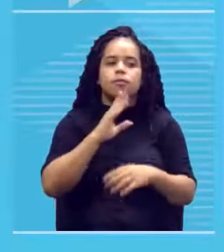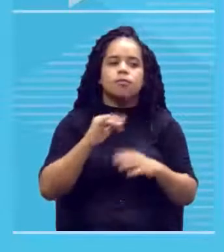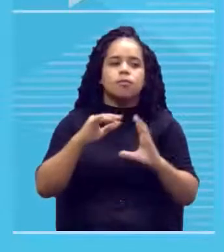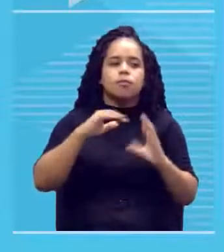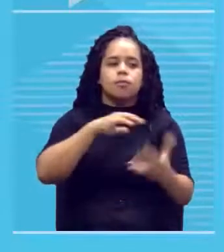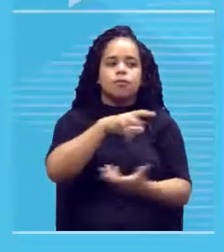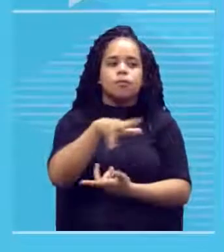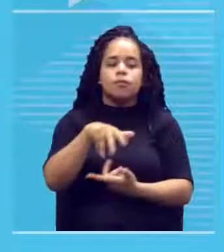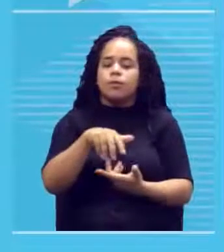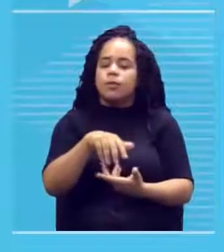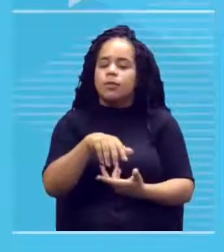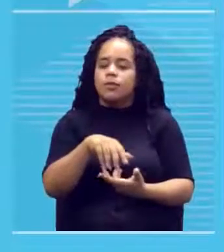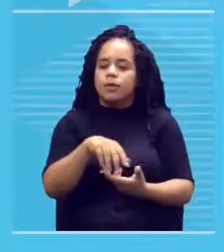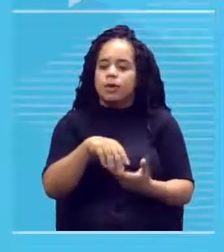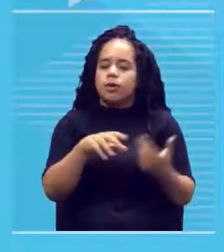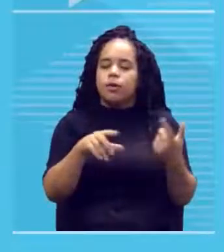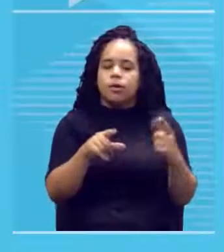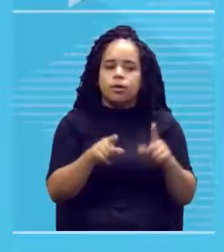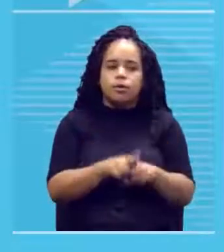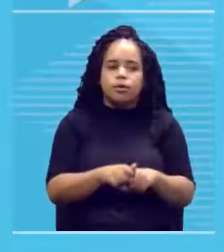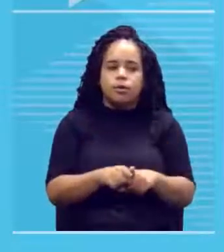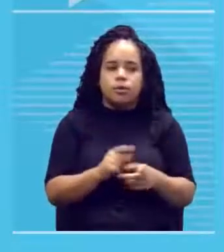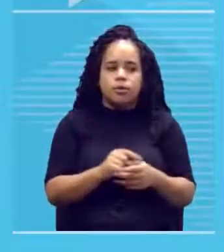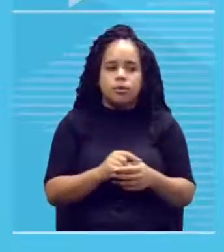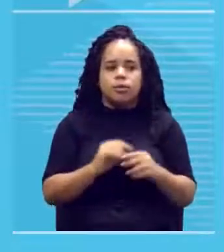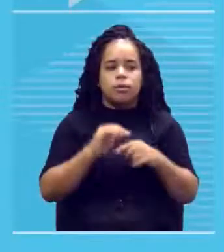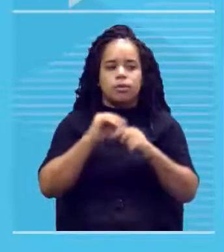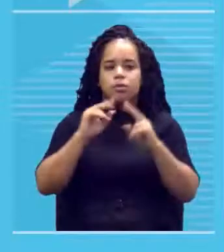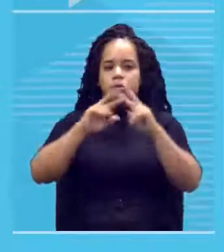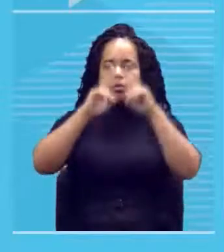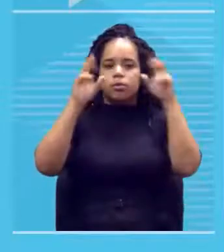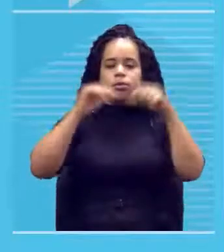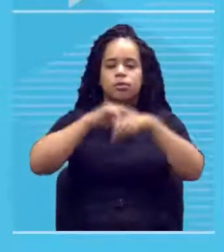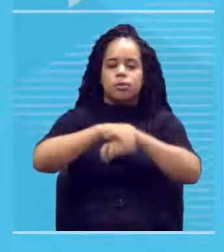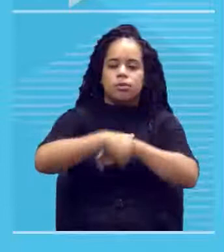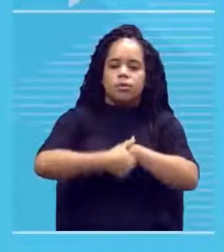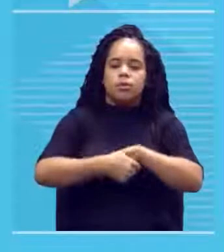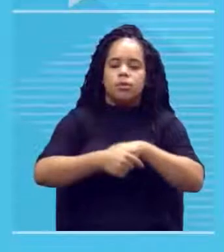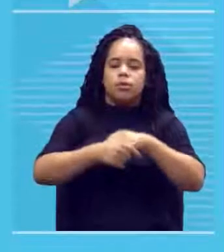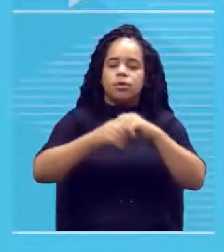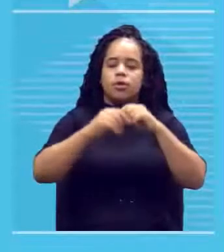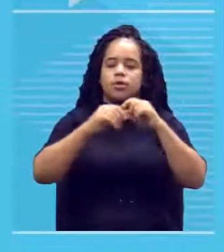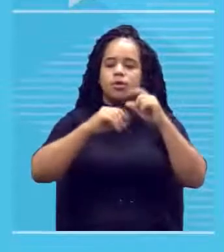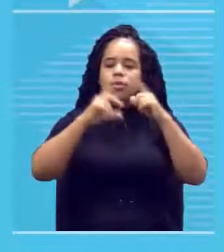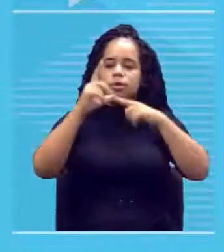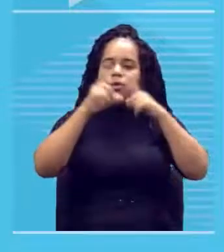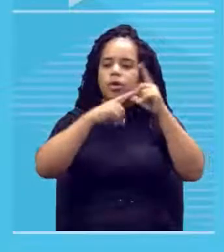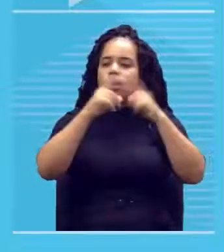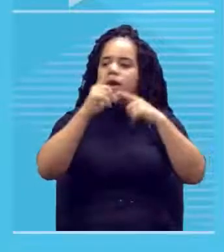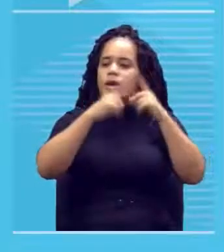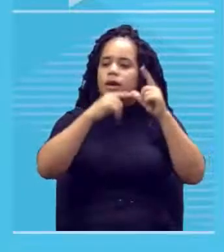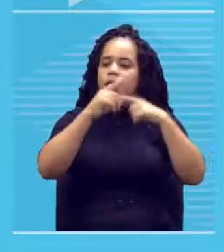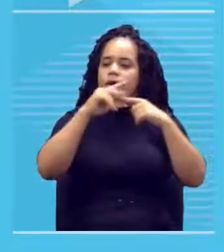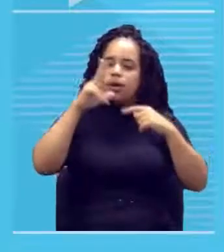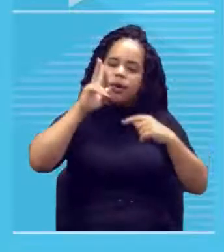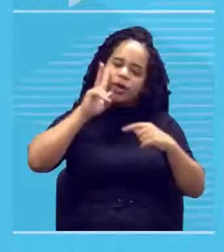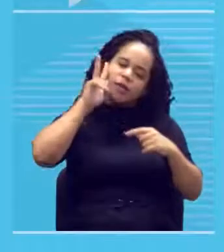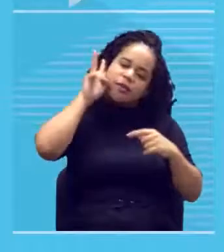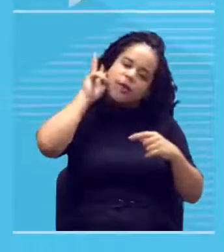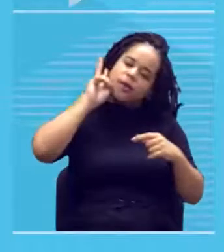quadro Starry Night, ou Noite Estrelada, do Vincent van Gogh, que ele pintou